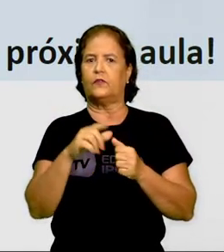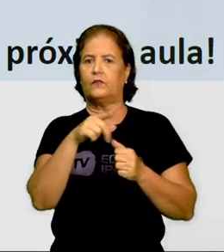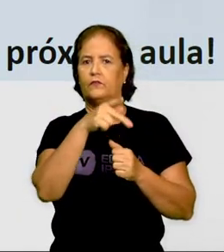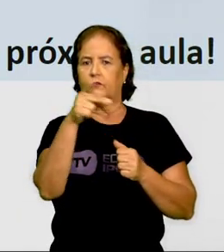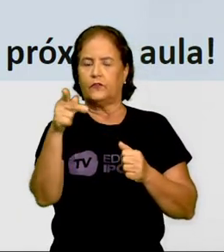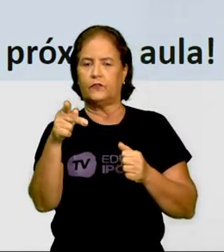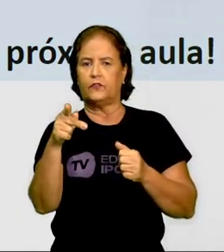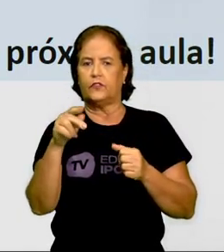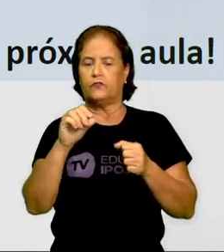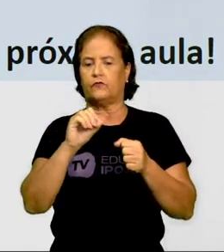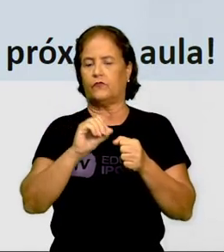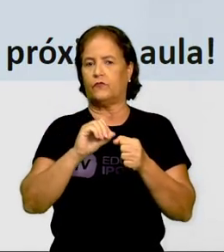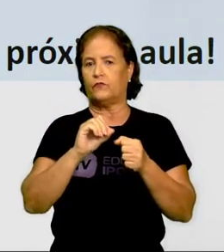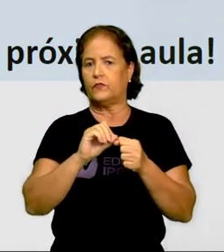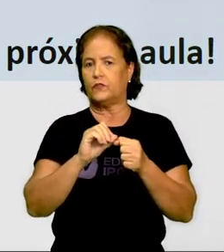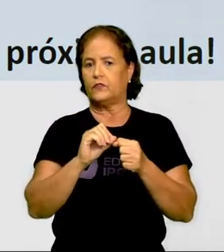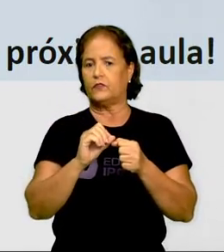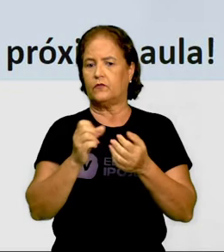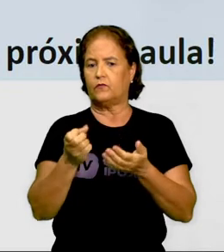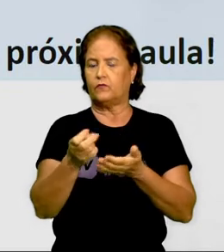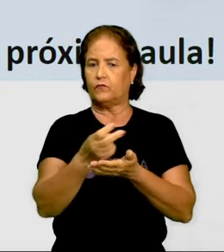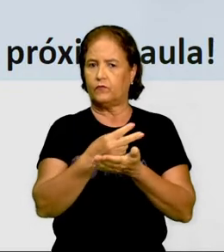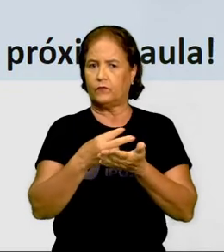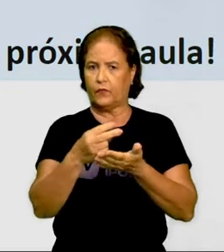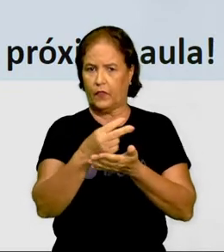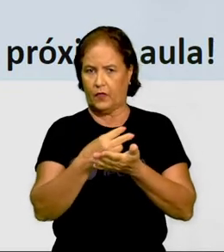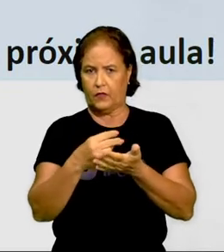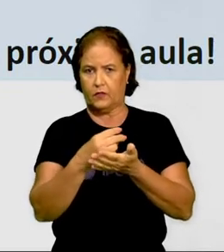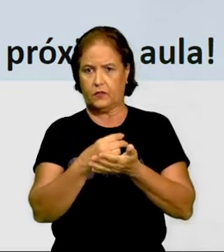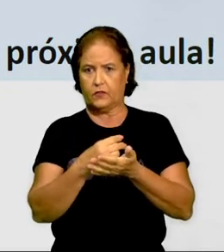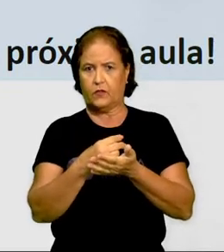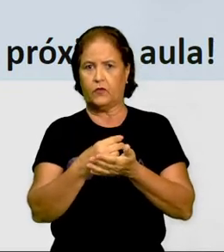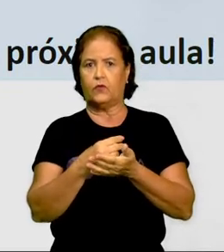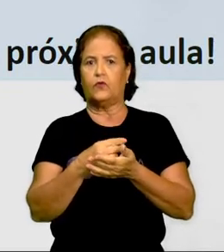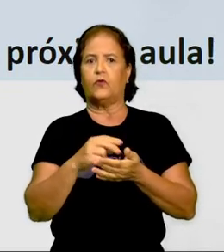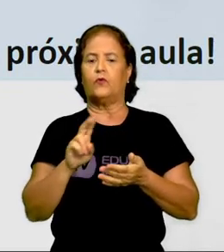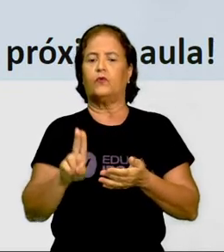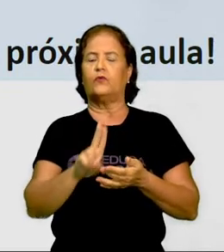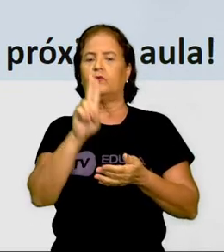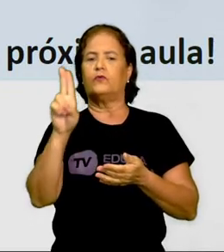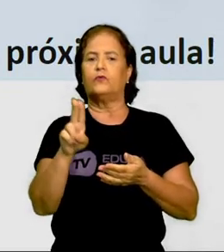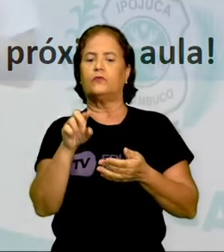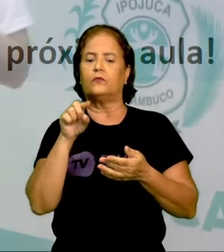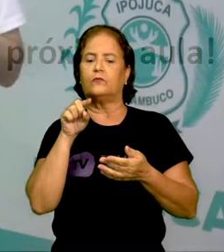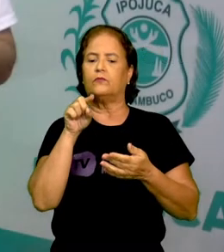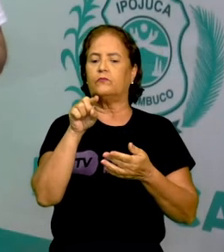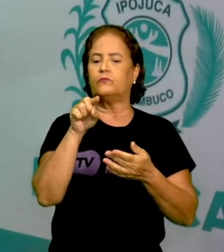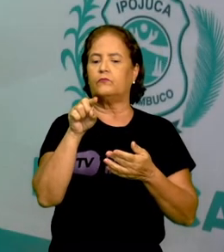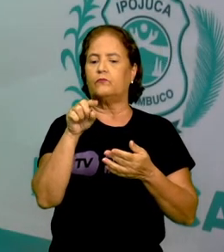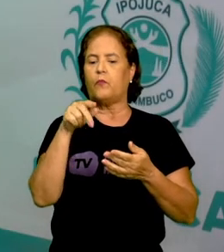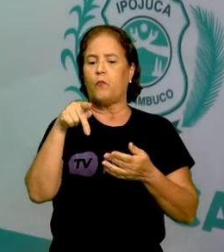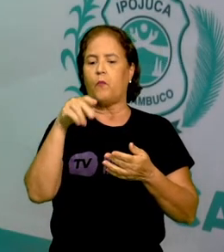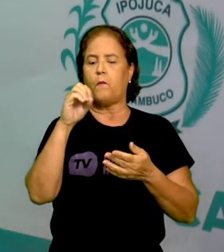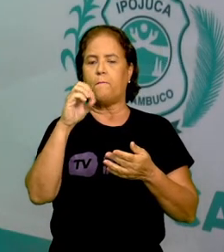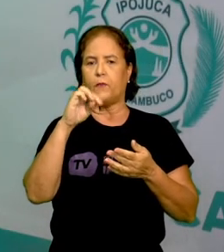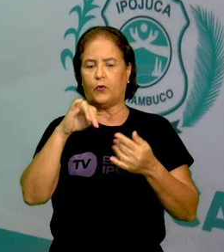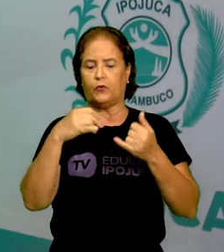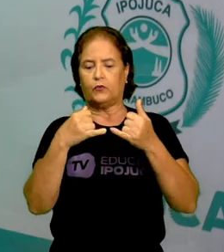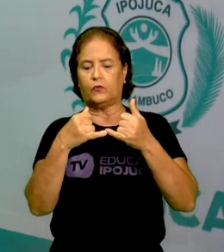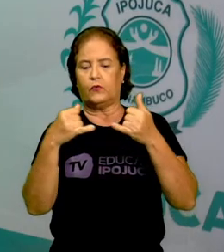construir, né, um desenho, utilizando pontos, linhas e formas. Use a sua